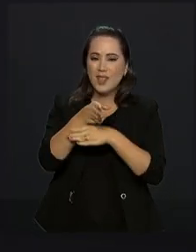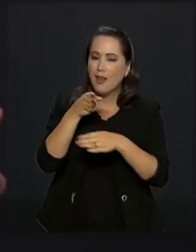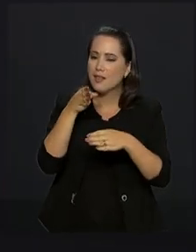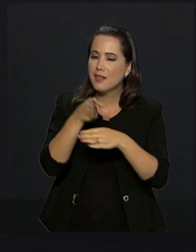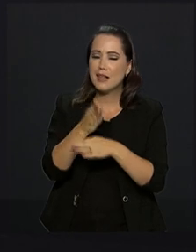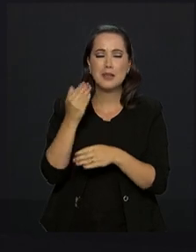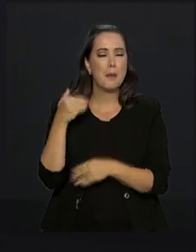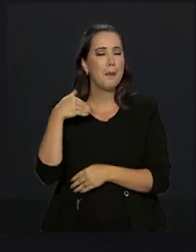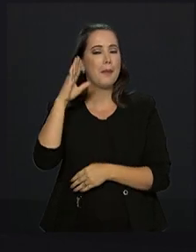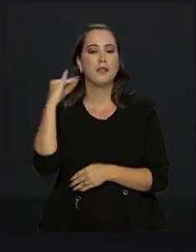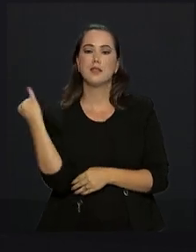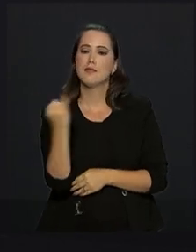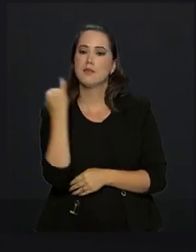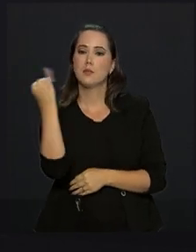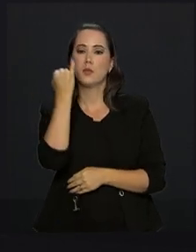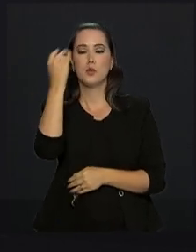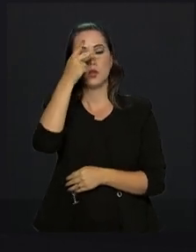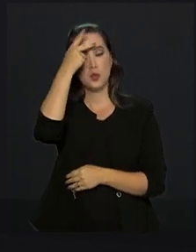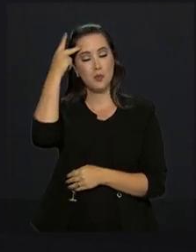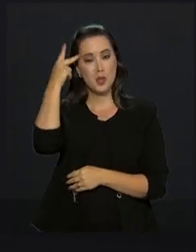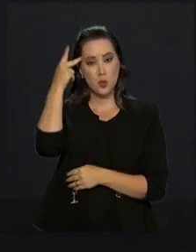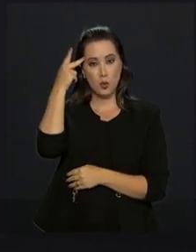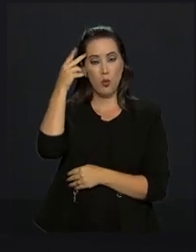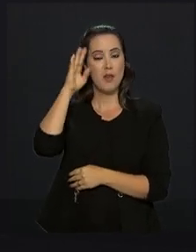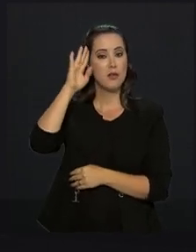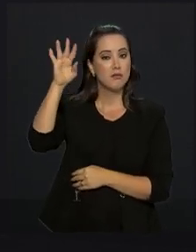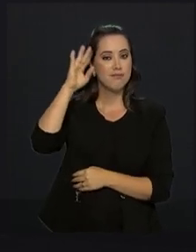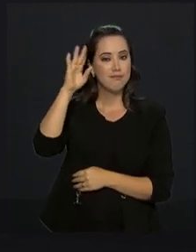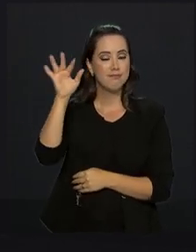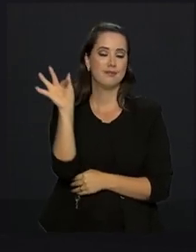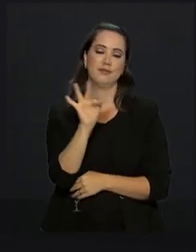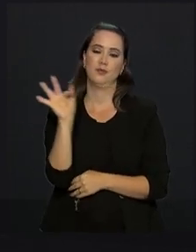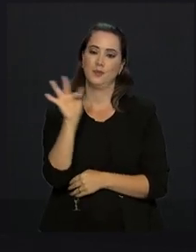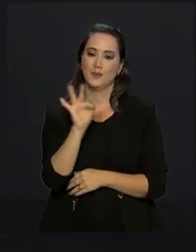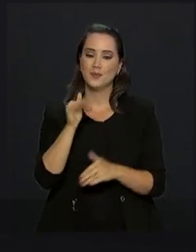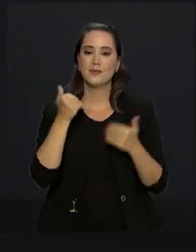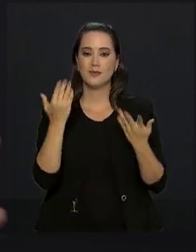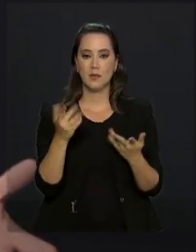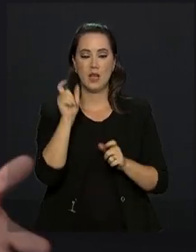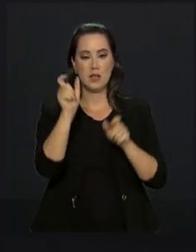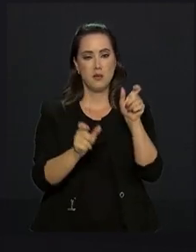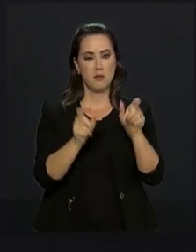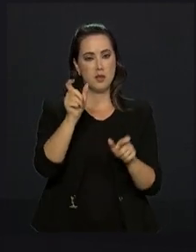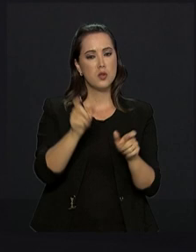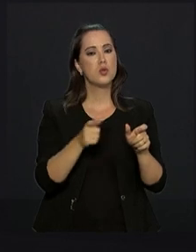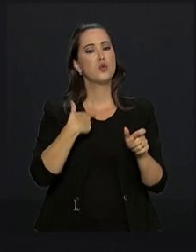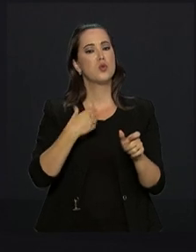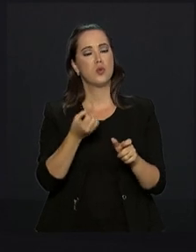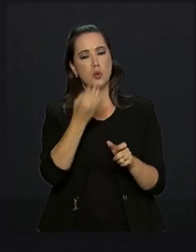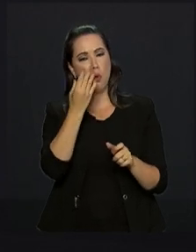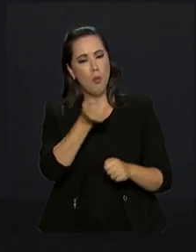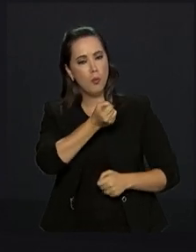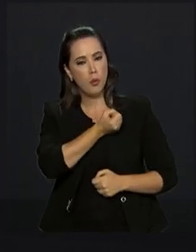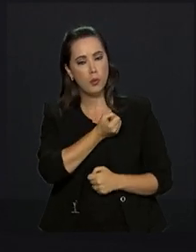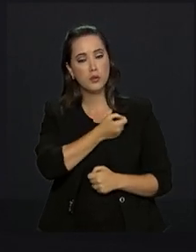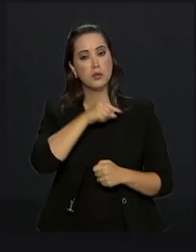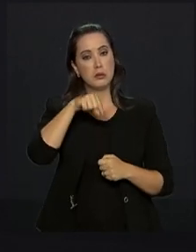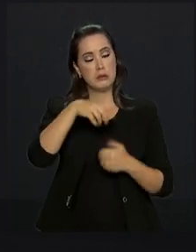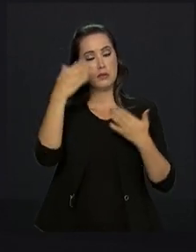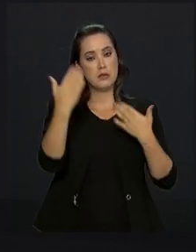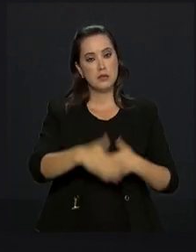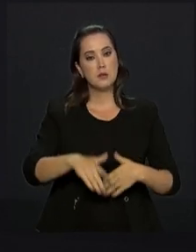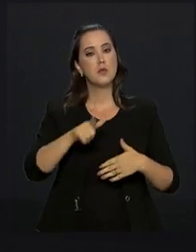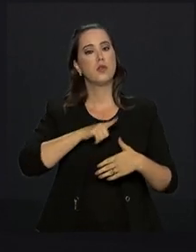mais importante para quem sonha em ingressar na educação superior. Os participantes com bom desempenho neste exame